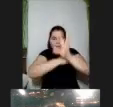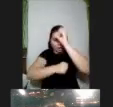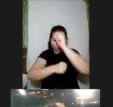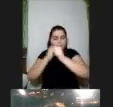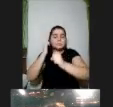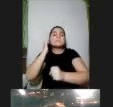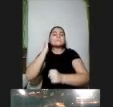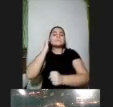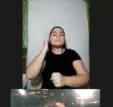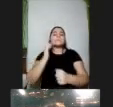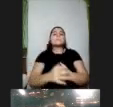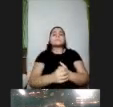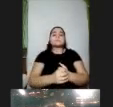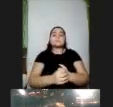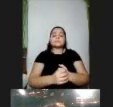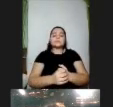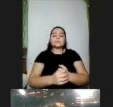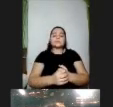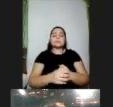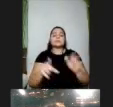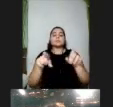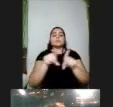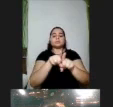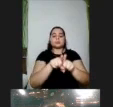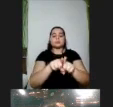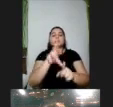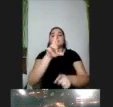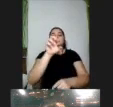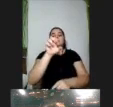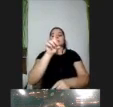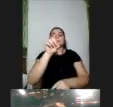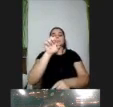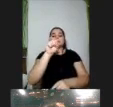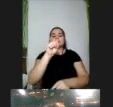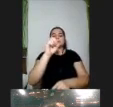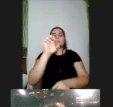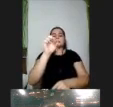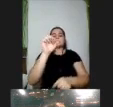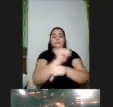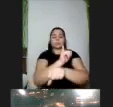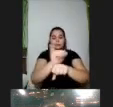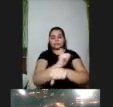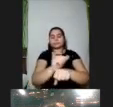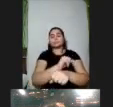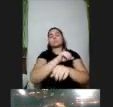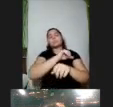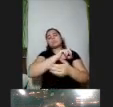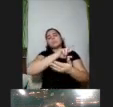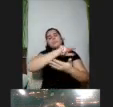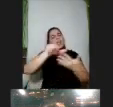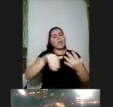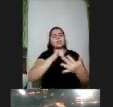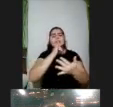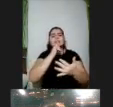exemplos trouxe aqui em relação às redes estratégicas também diversos exemplos como é que a gente pensa né estabelecimento de